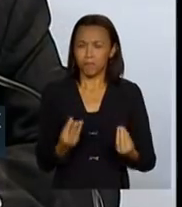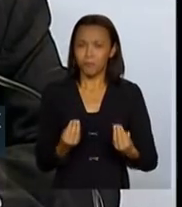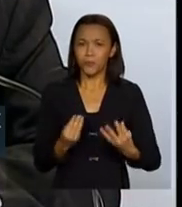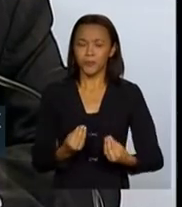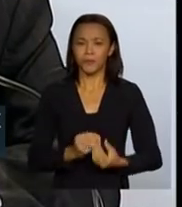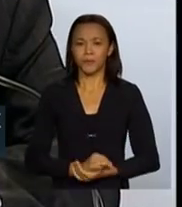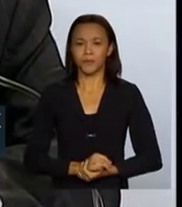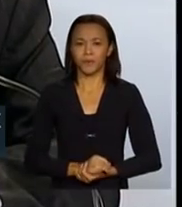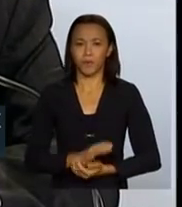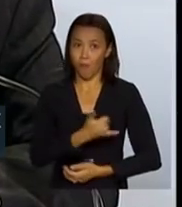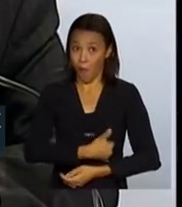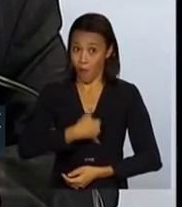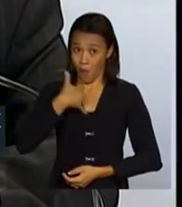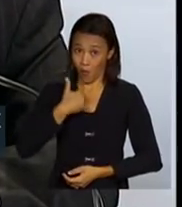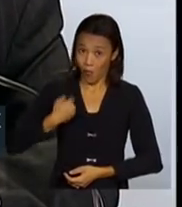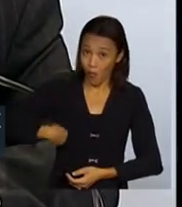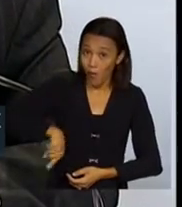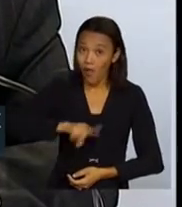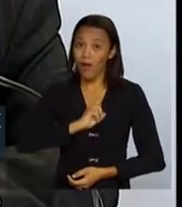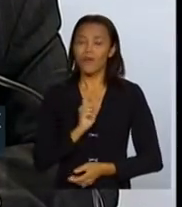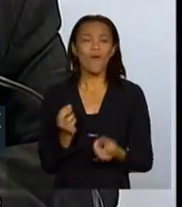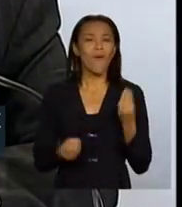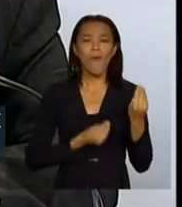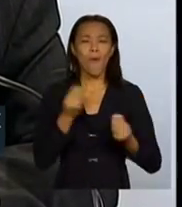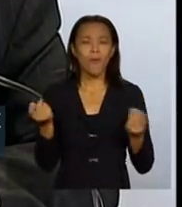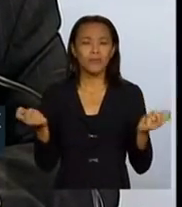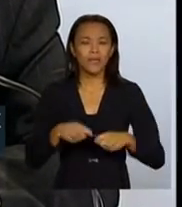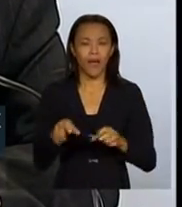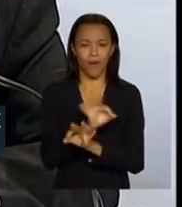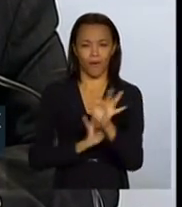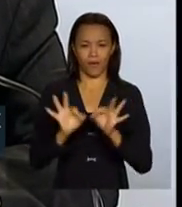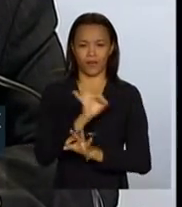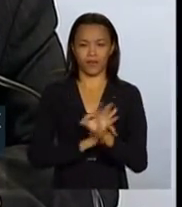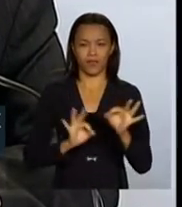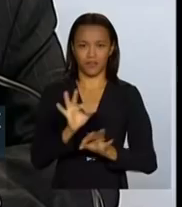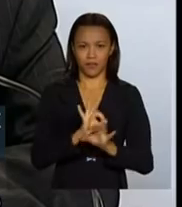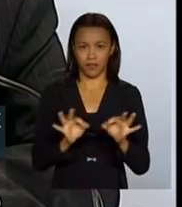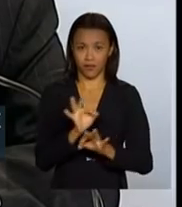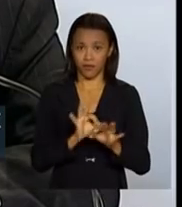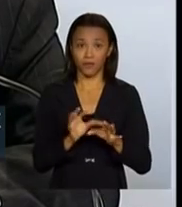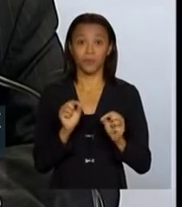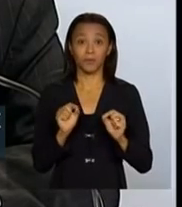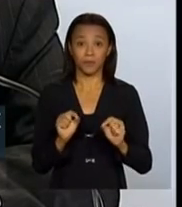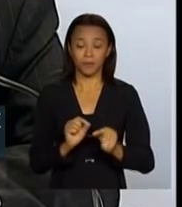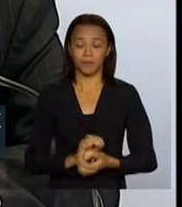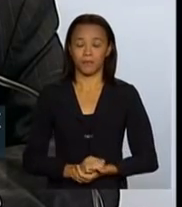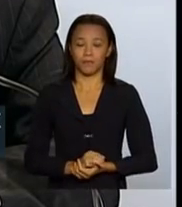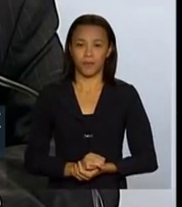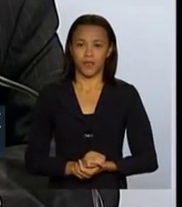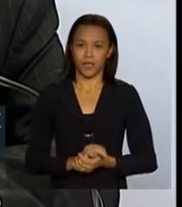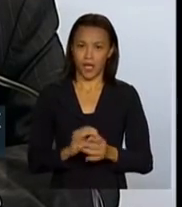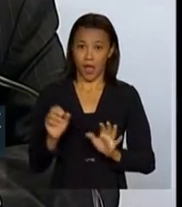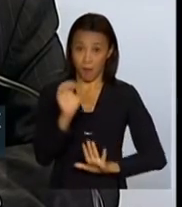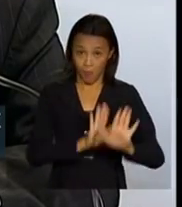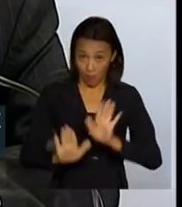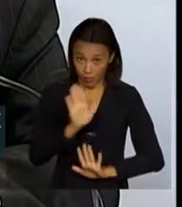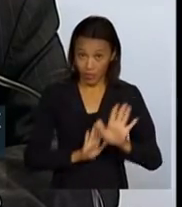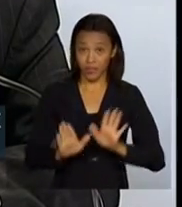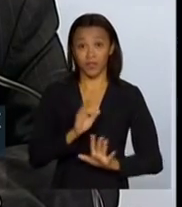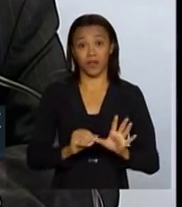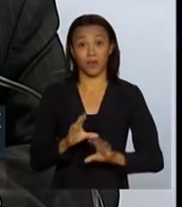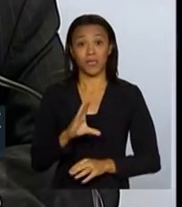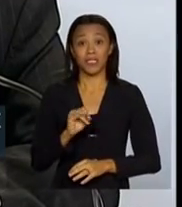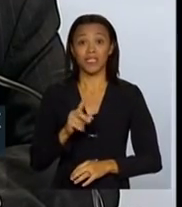é um orgulho para nós poder ver como está organizada a sala de situação que a proteção e defesa civil